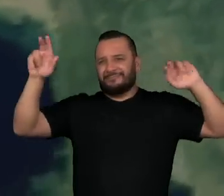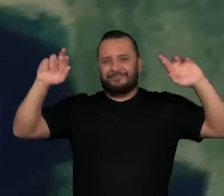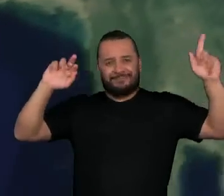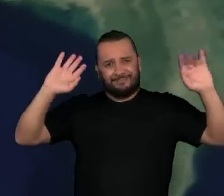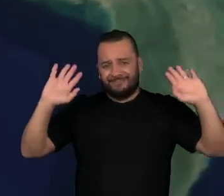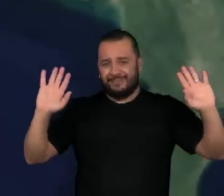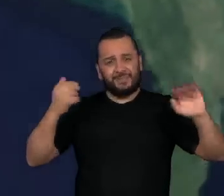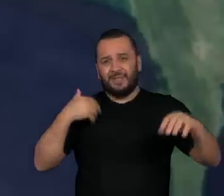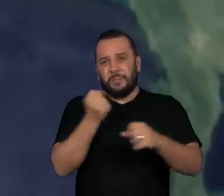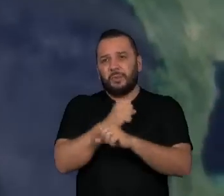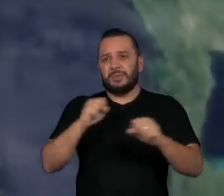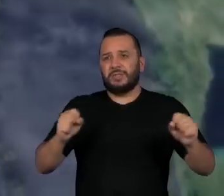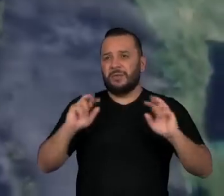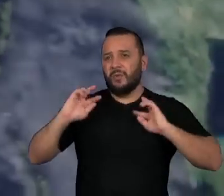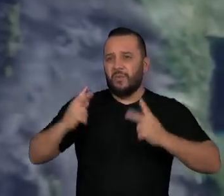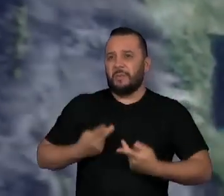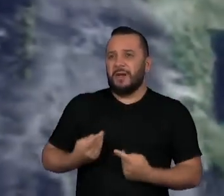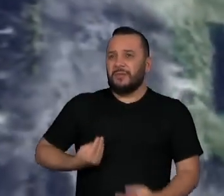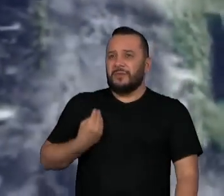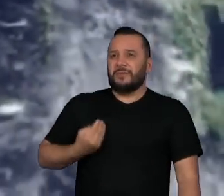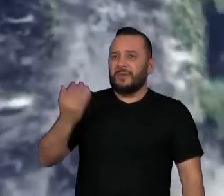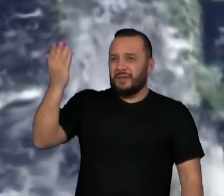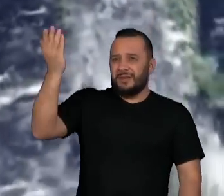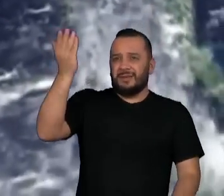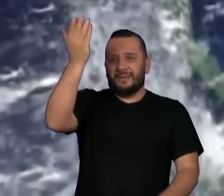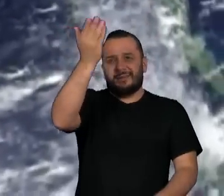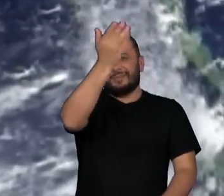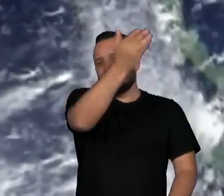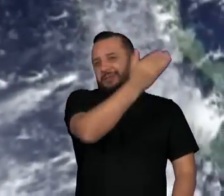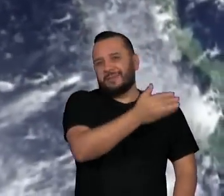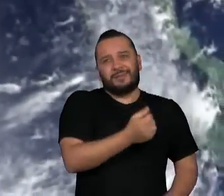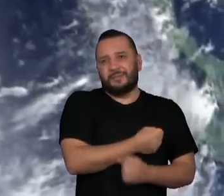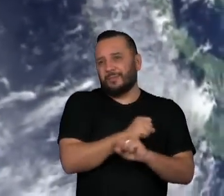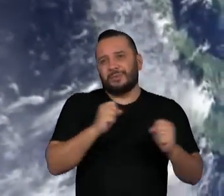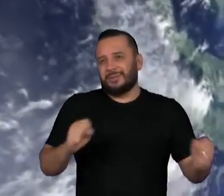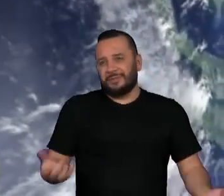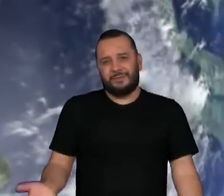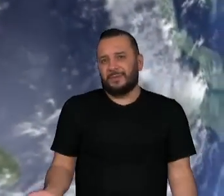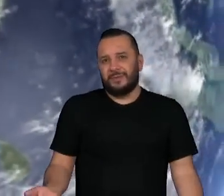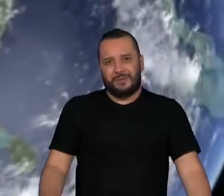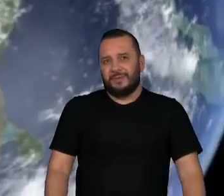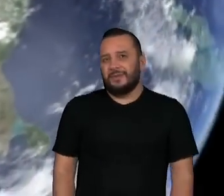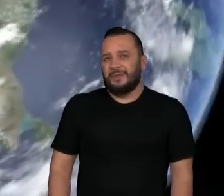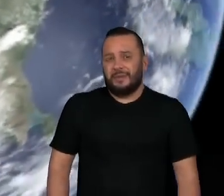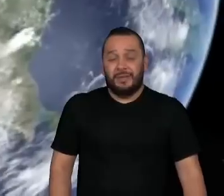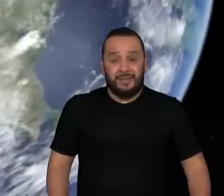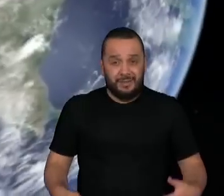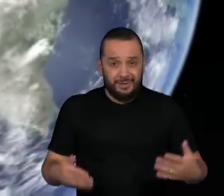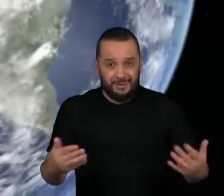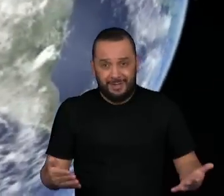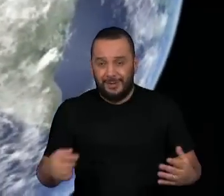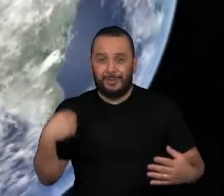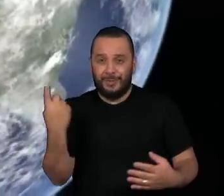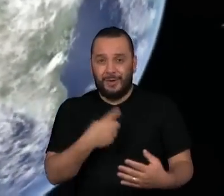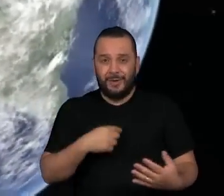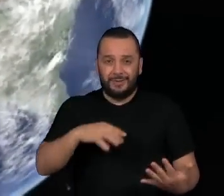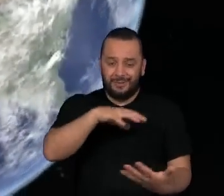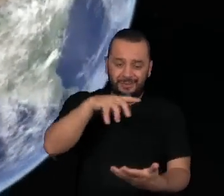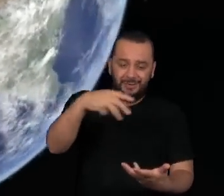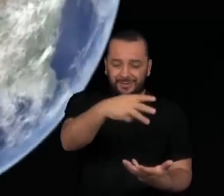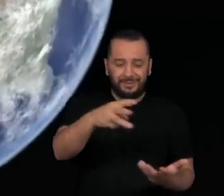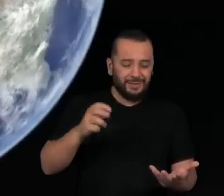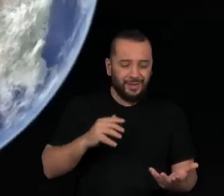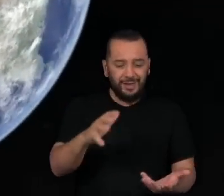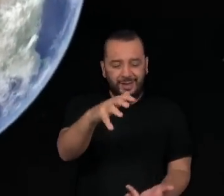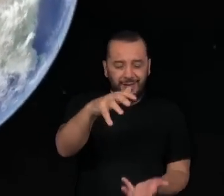impossível para um ser humano vislumbrar a ideia de estar nesses locais, né? Então, a gente passa a valorizar muito mais o nosso